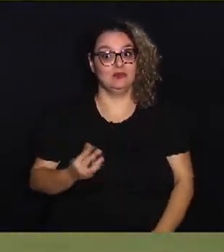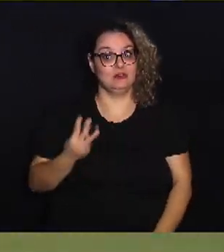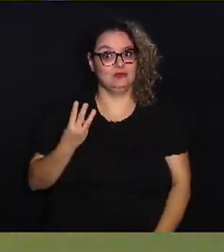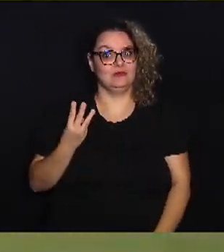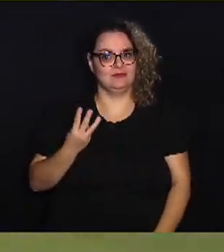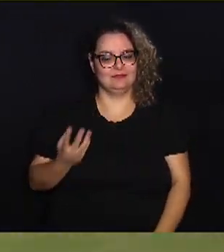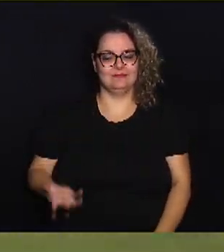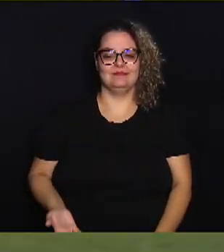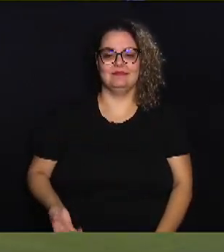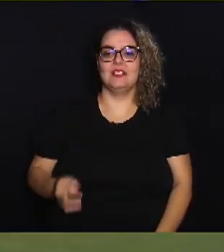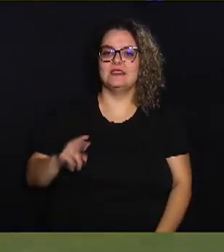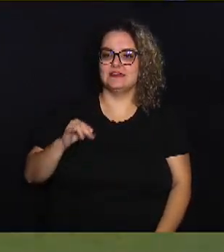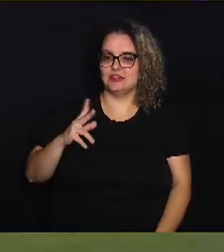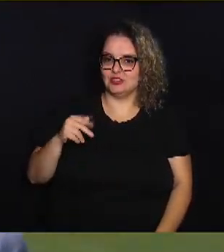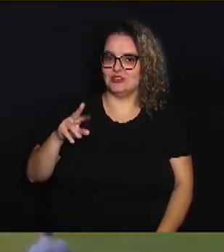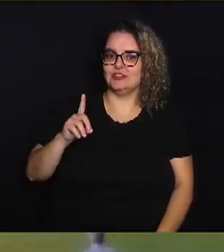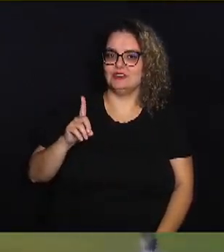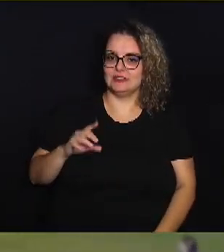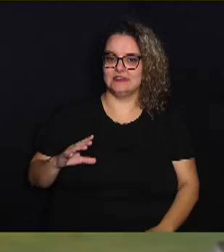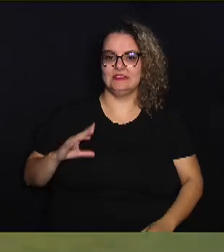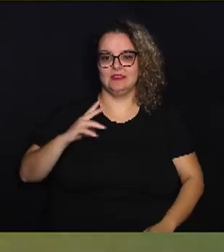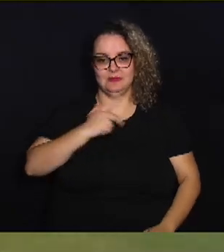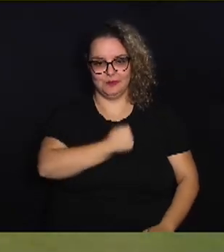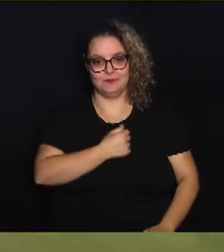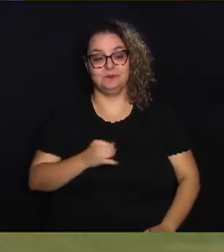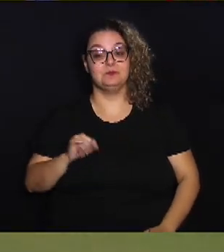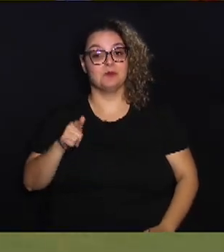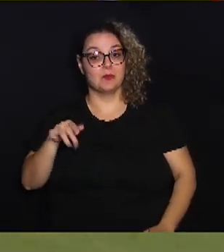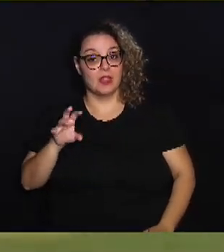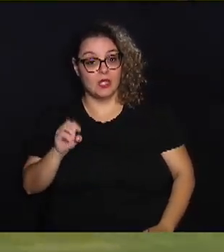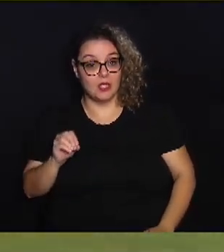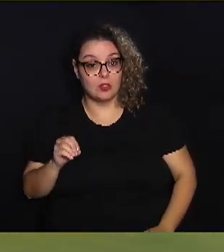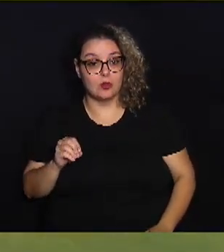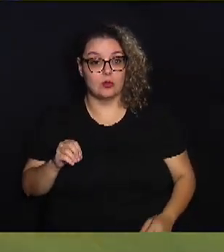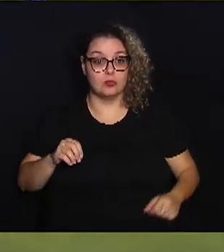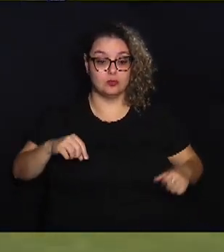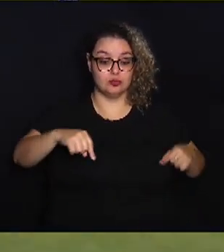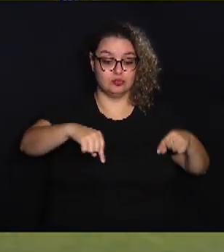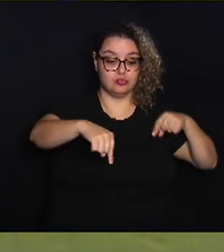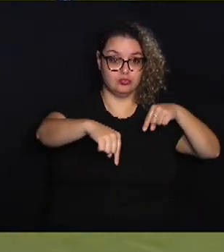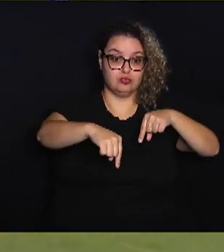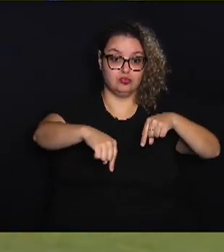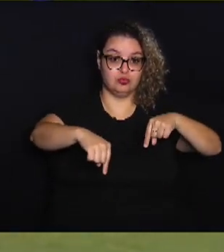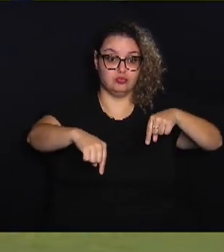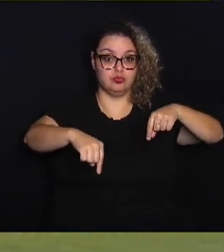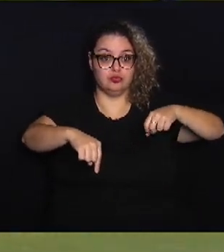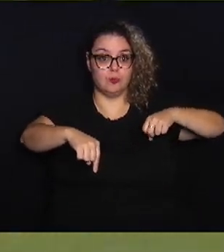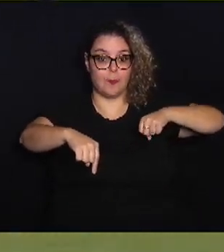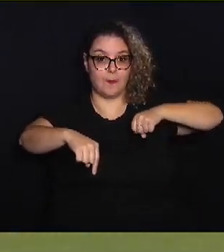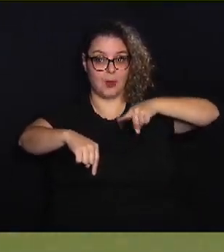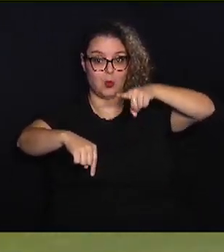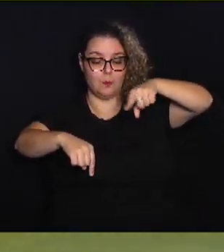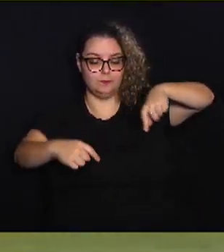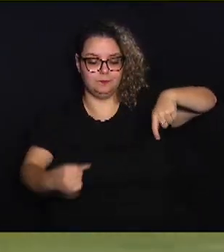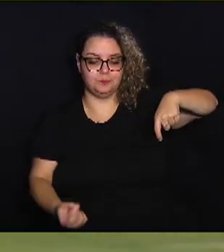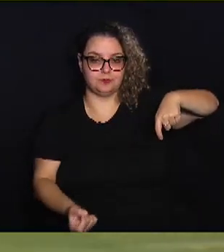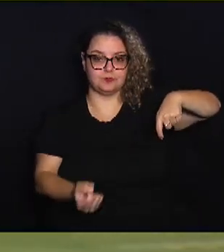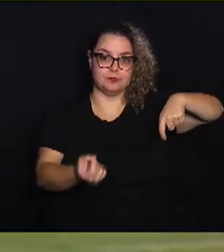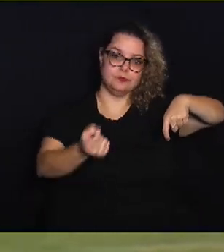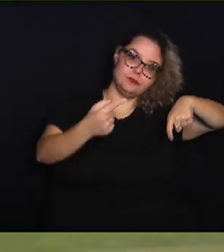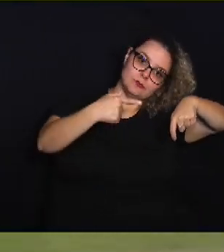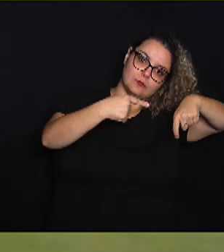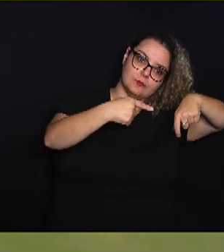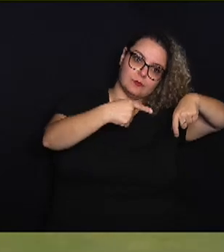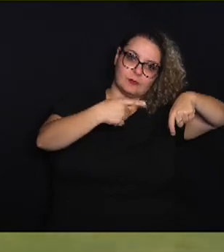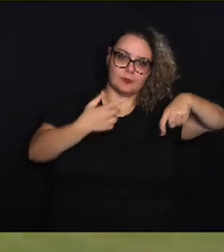mas Richard salvou. Em seguida, Igor Inocêncio cruzou de três dedos e Castro de cabeça mandou